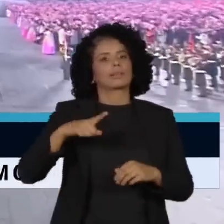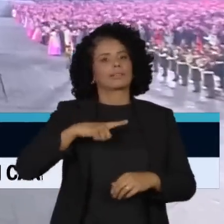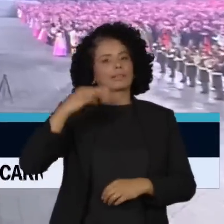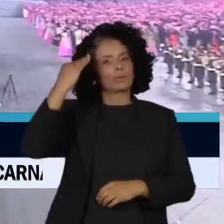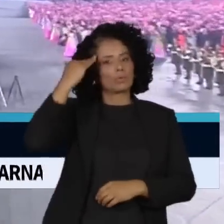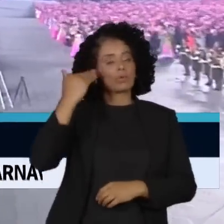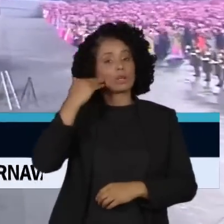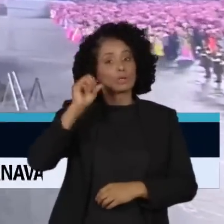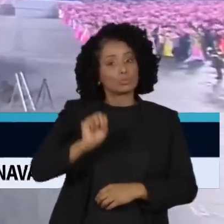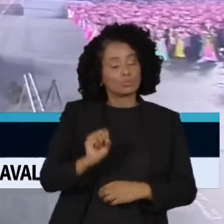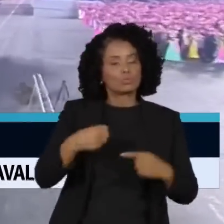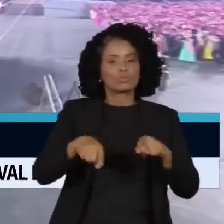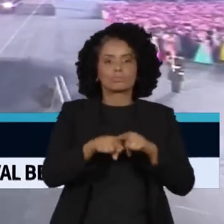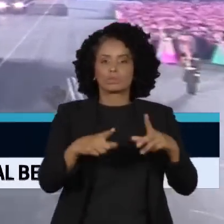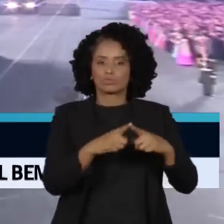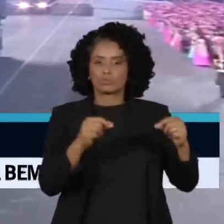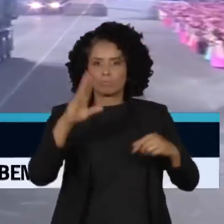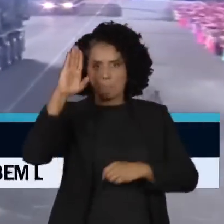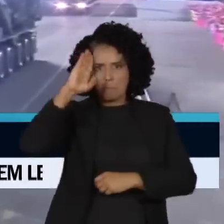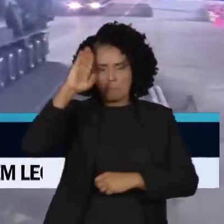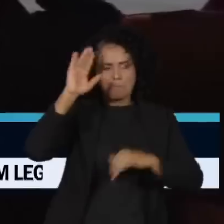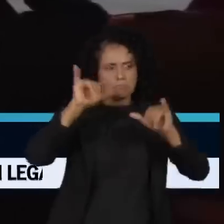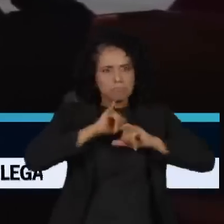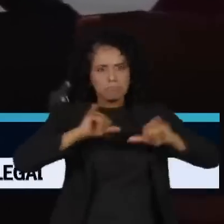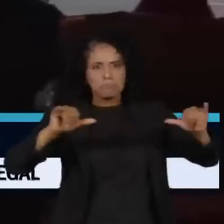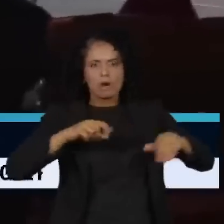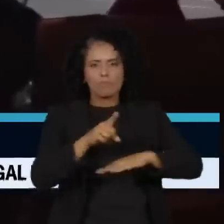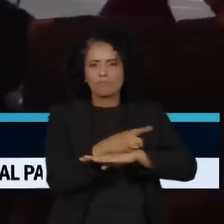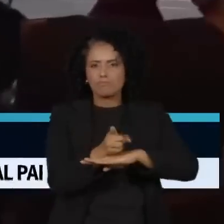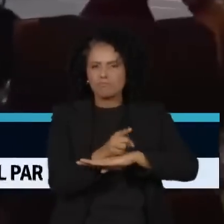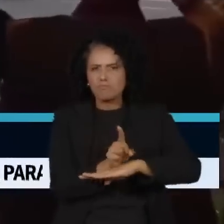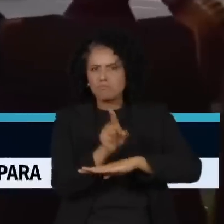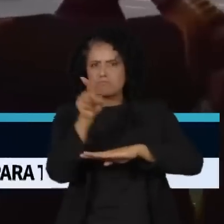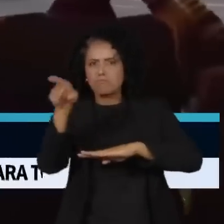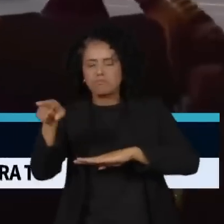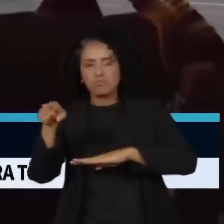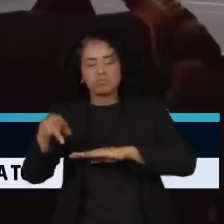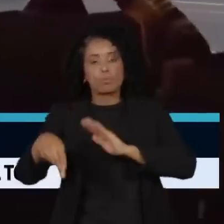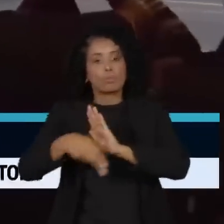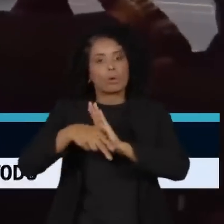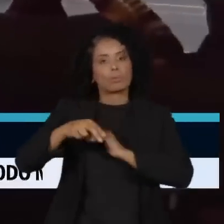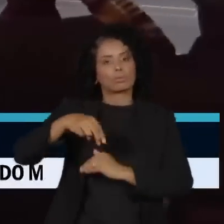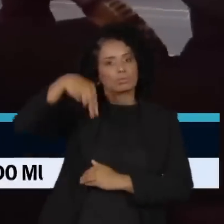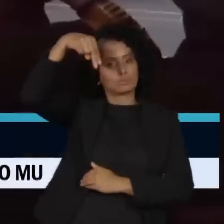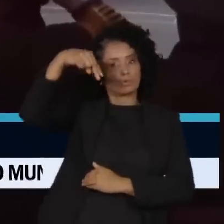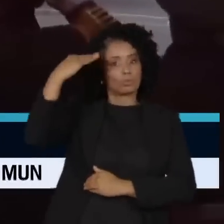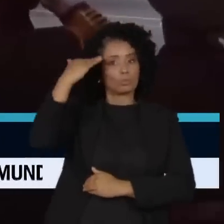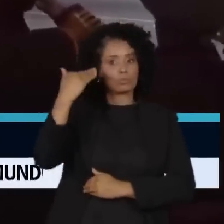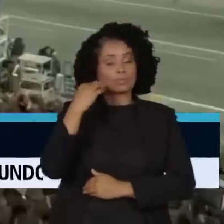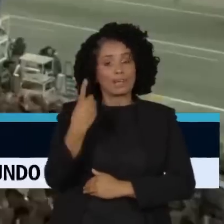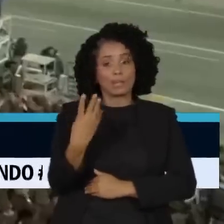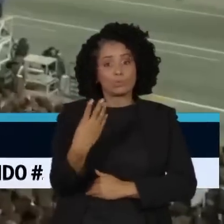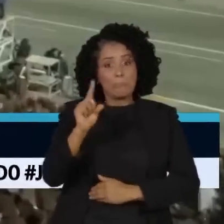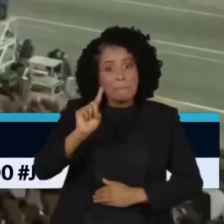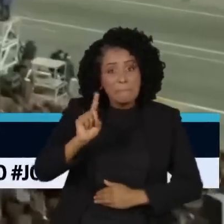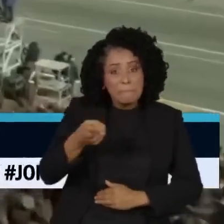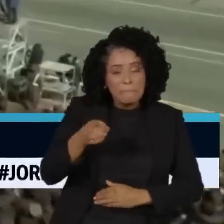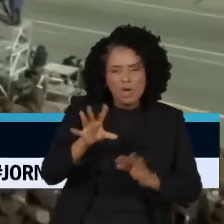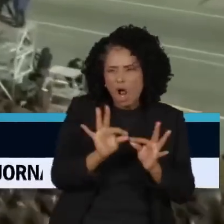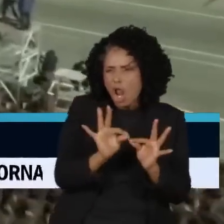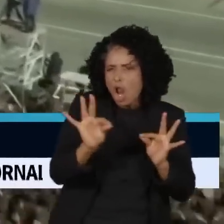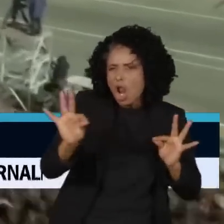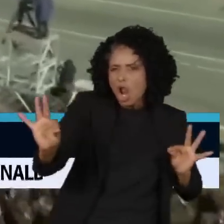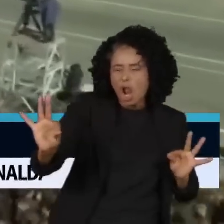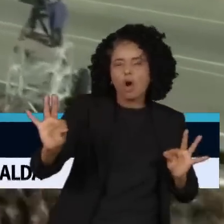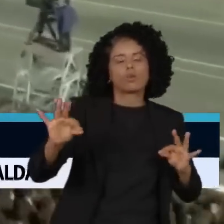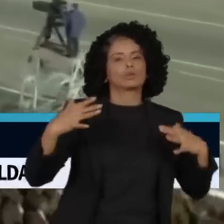Guarda Costeira do Japão afirmam que os mísseis norte-coreanos são capazes de alcançar 14 mil quilômetros, o suficiente